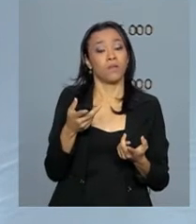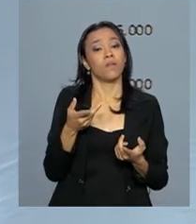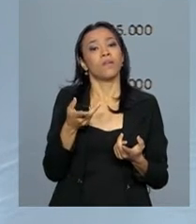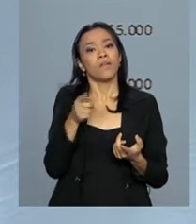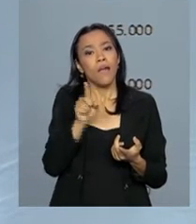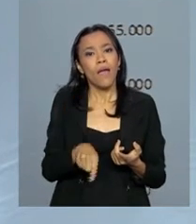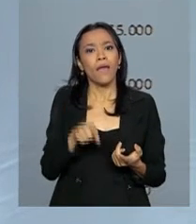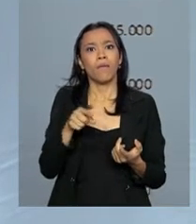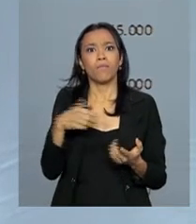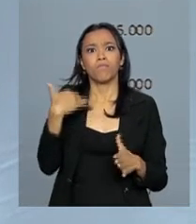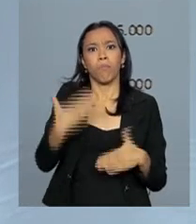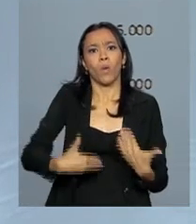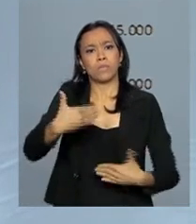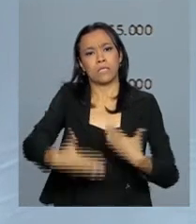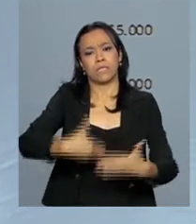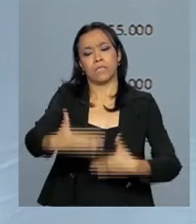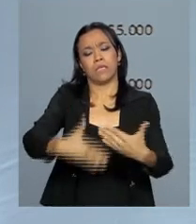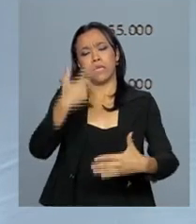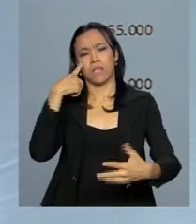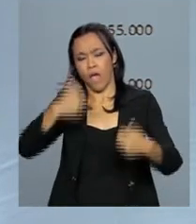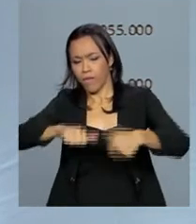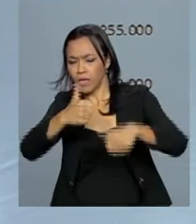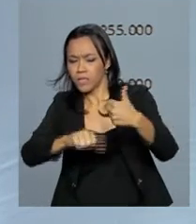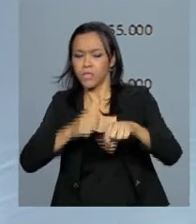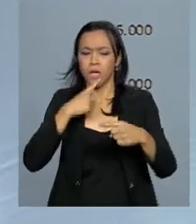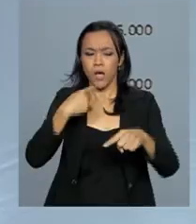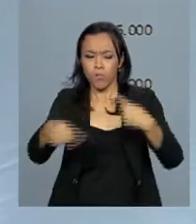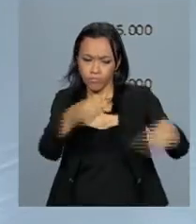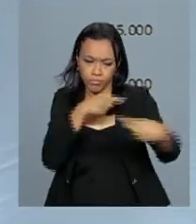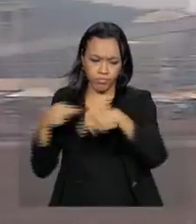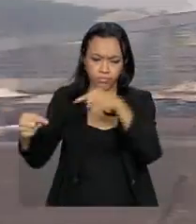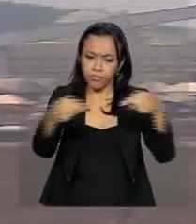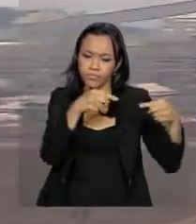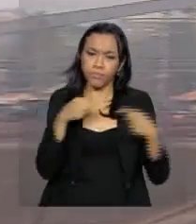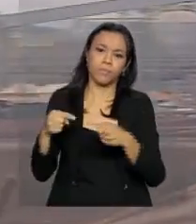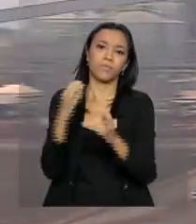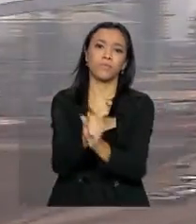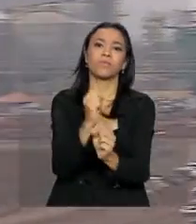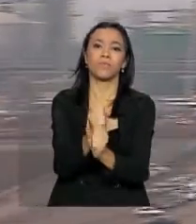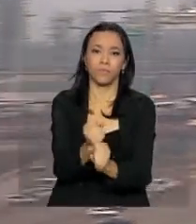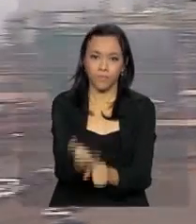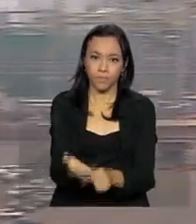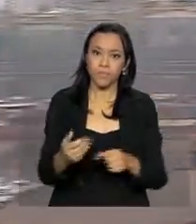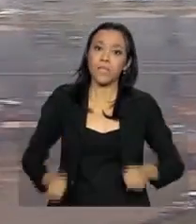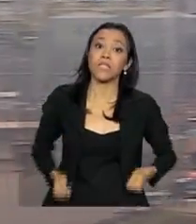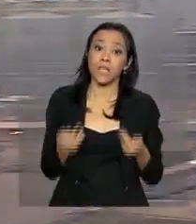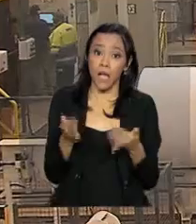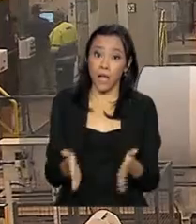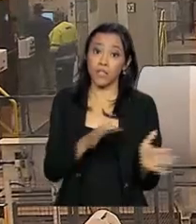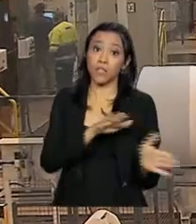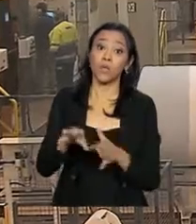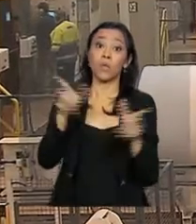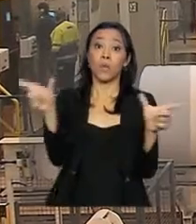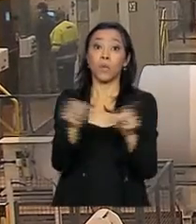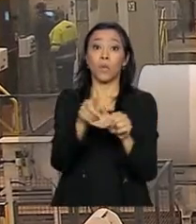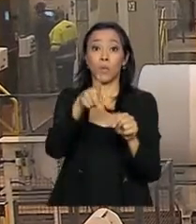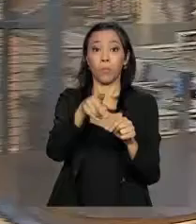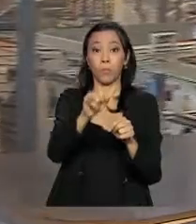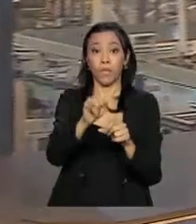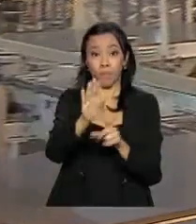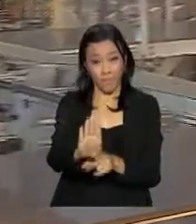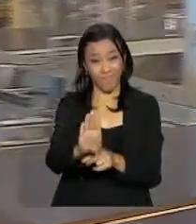profundo processo de revisão e de rediscussão das despesas. Segundo o governo, o produto interno bruto, que vai ficar